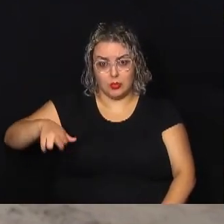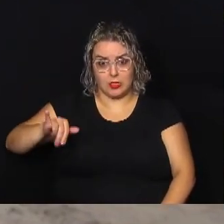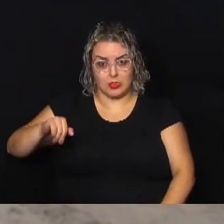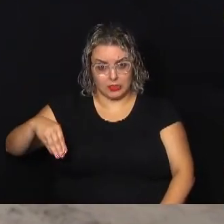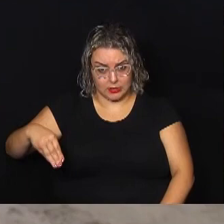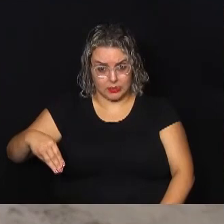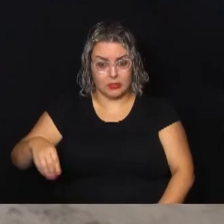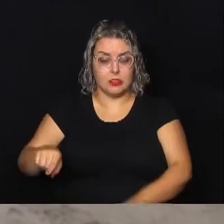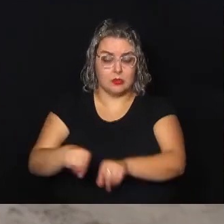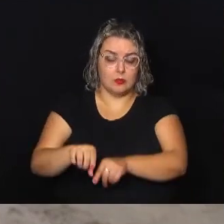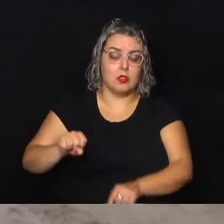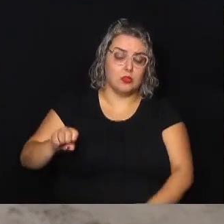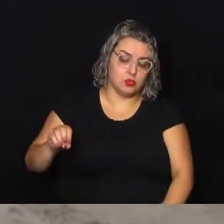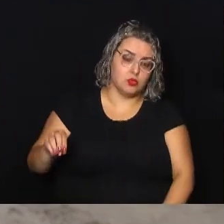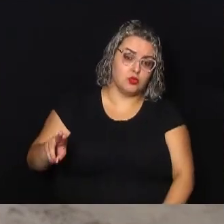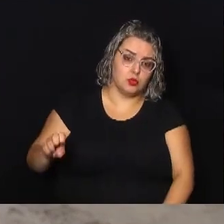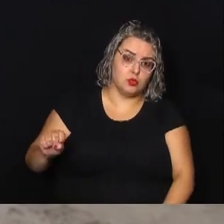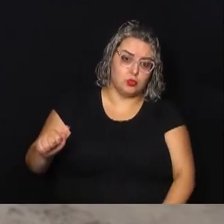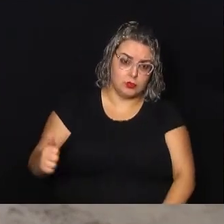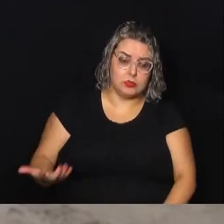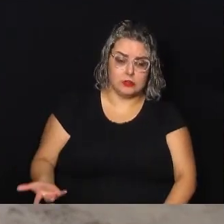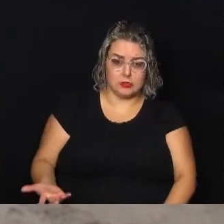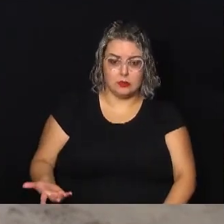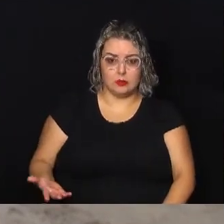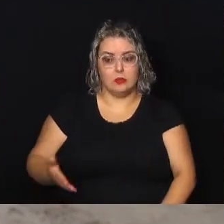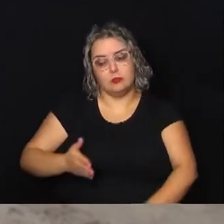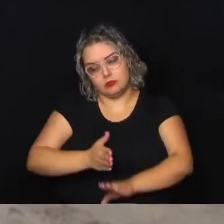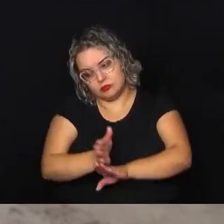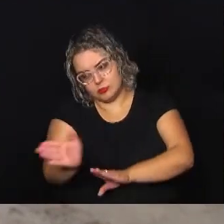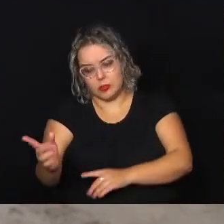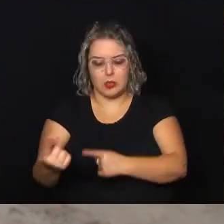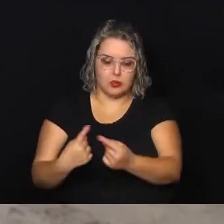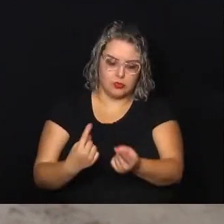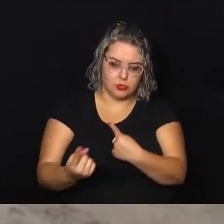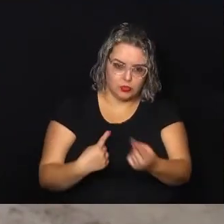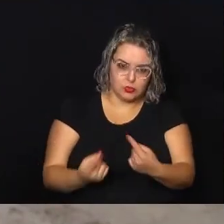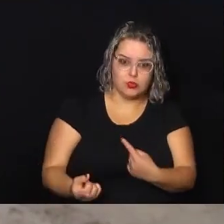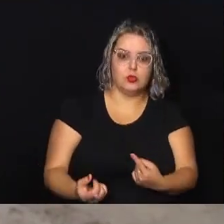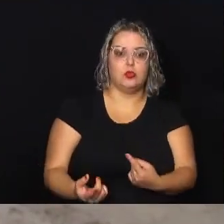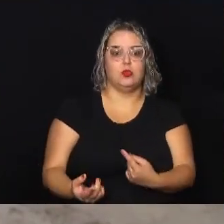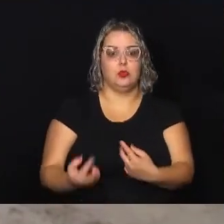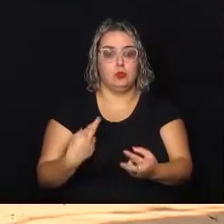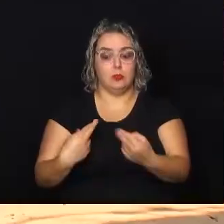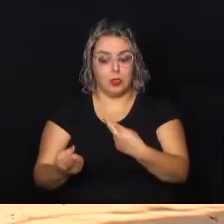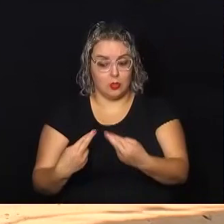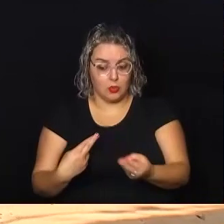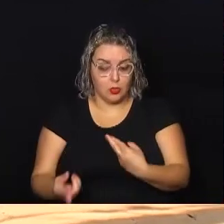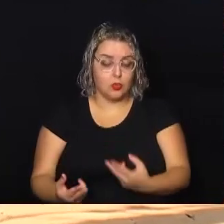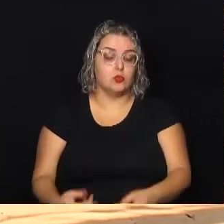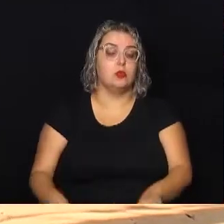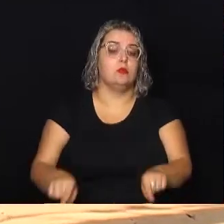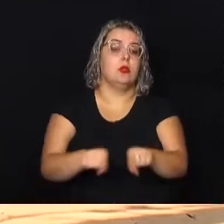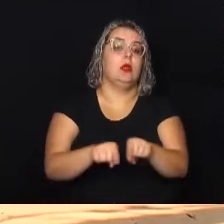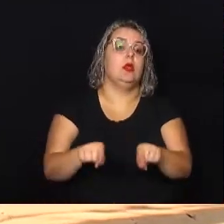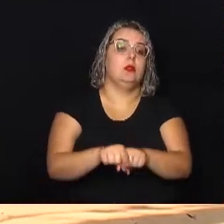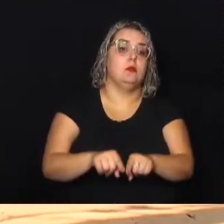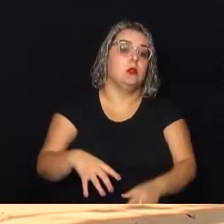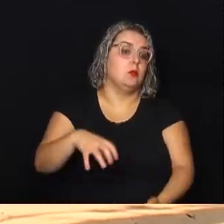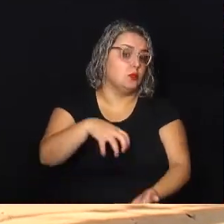via de acesso para a rodovia, para o centro da cidade e também